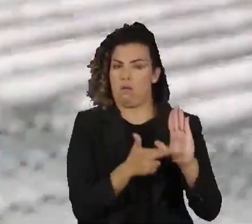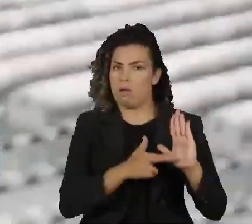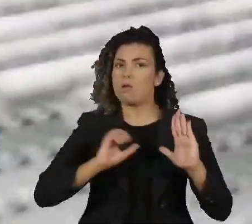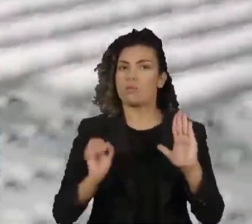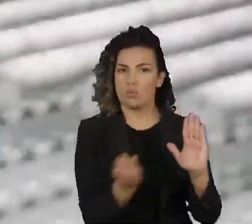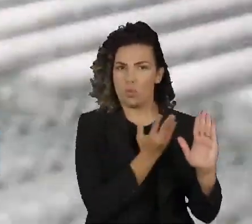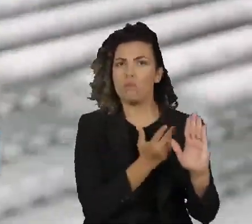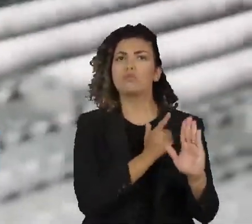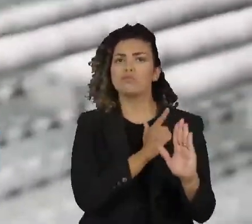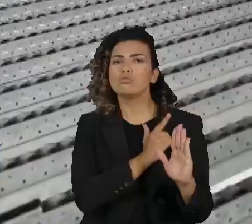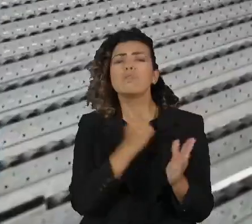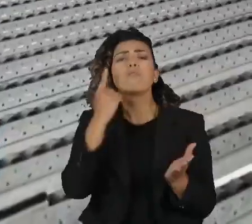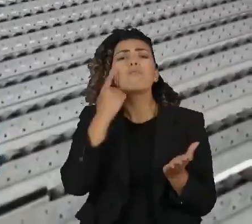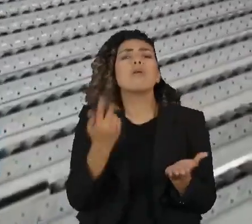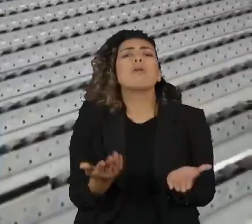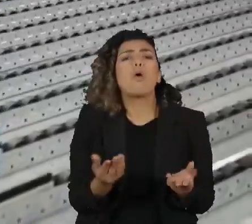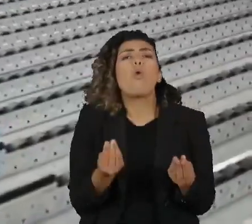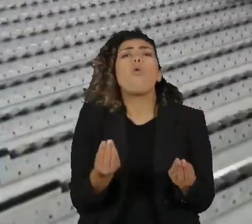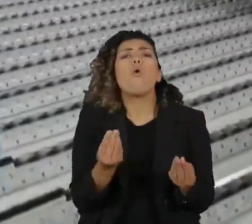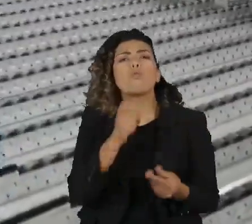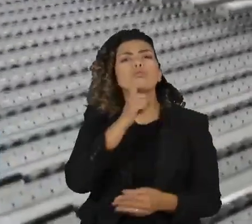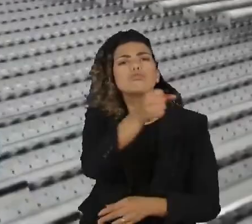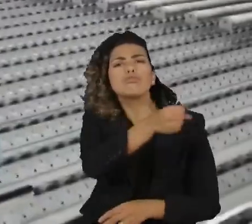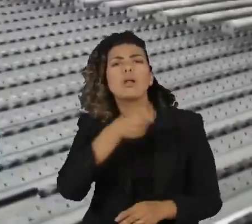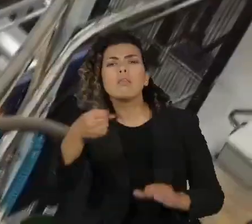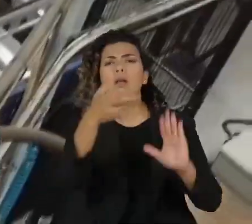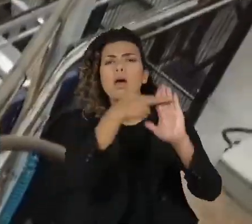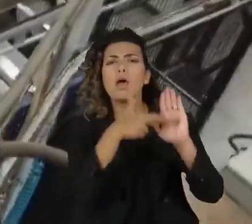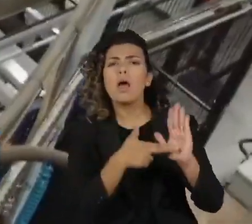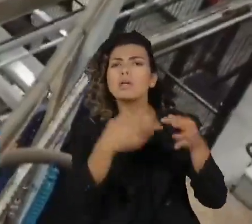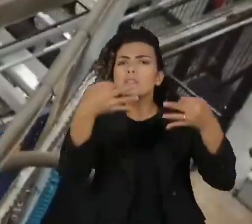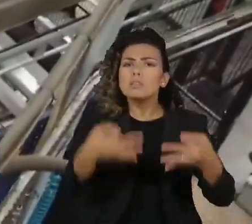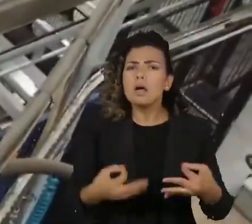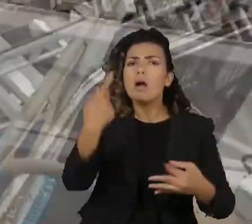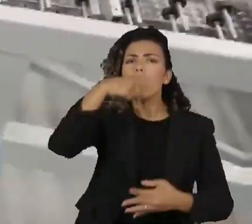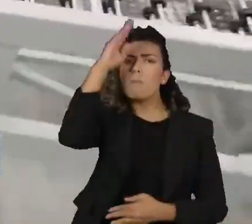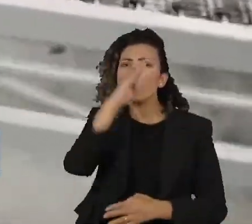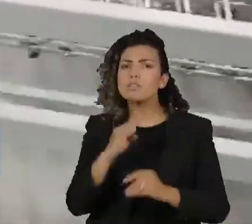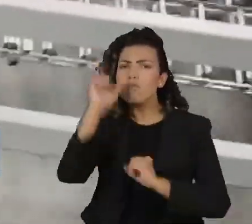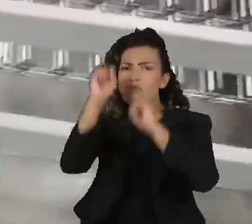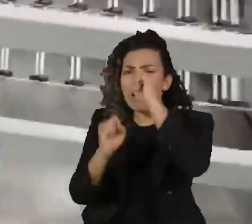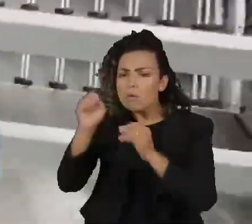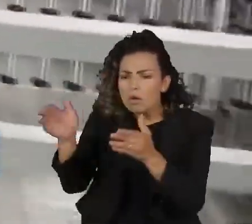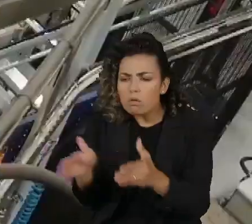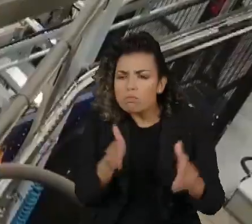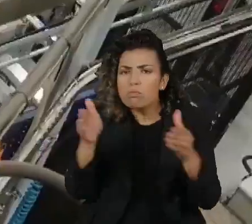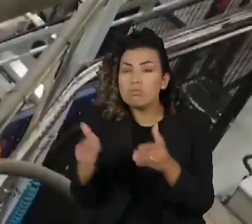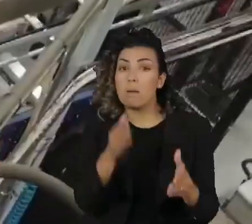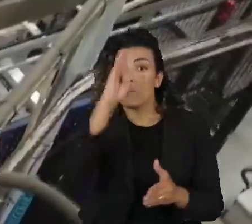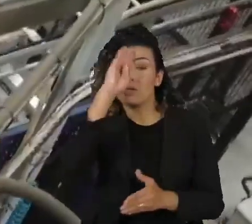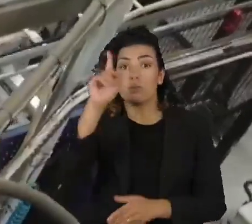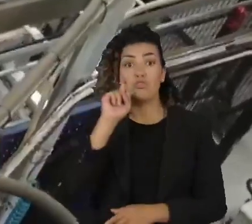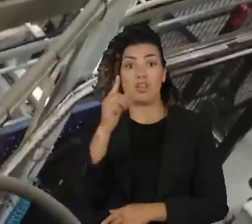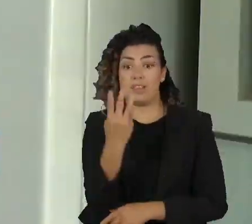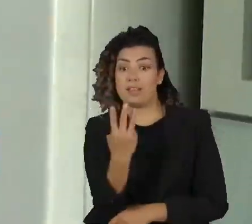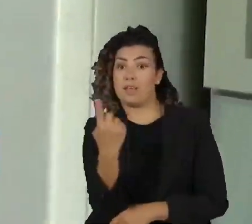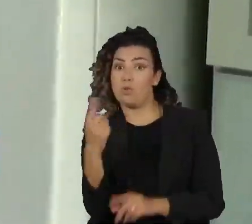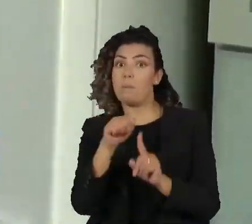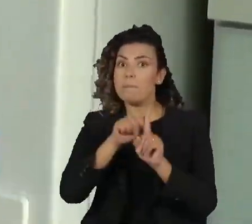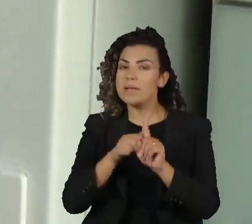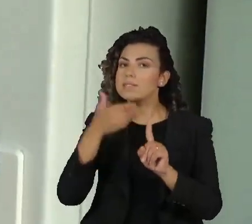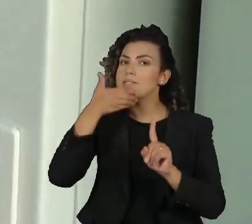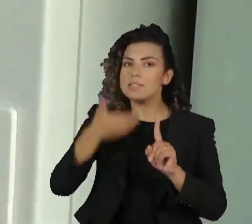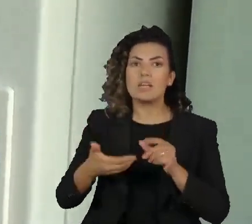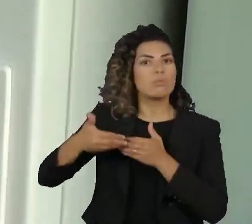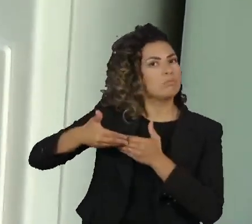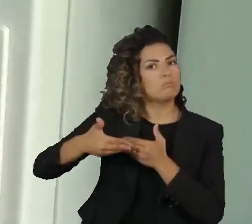sobre como as geladeiras deverão ser vendidas e fabricadas no Brasil passam a valer já no dia 31 de dezembro. As